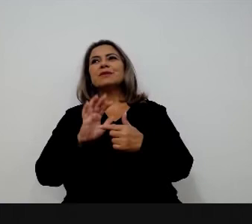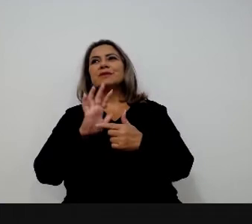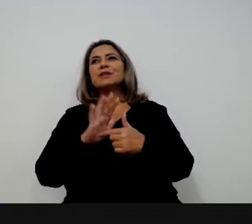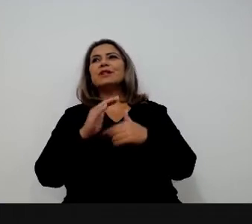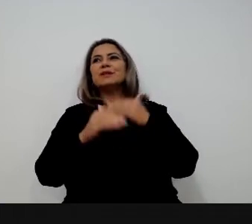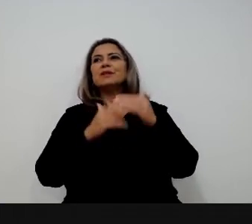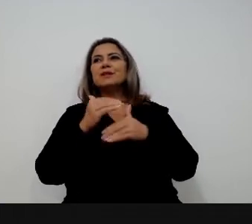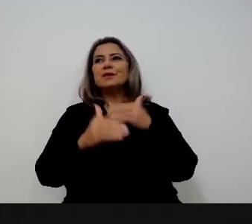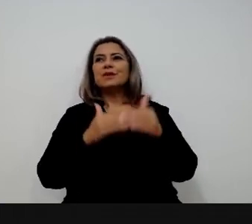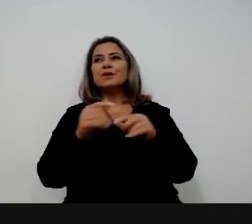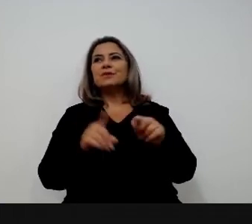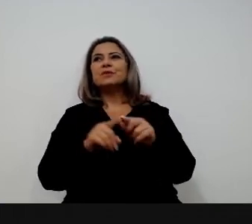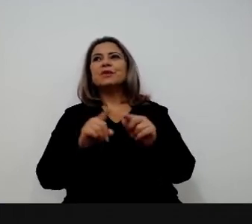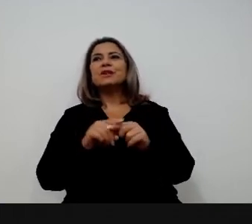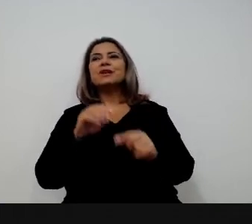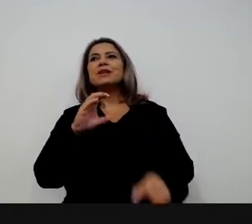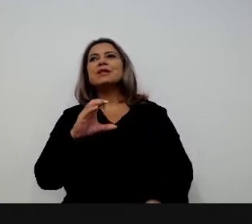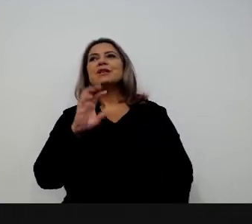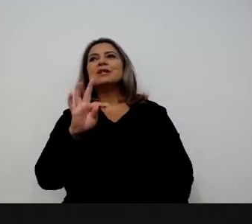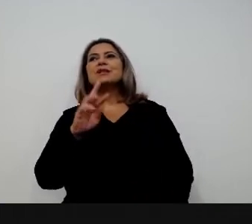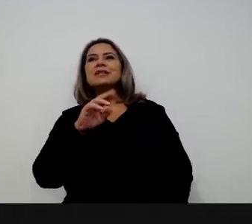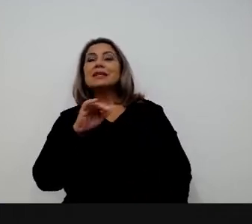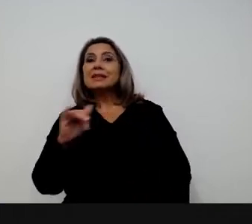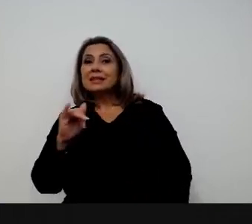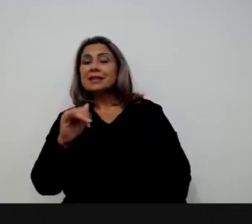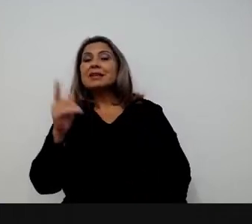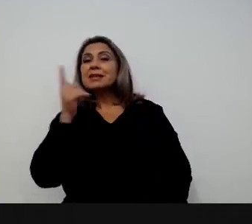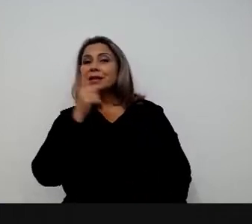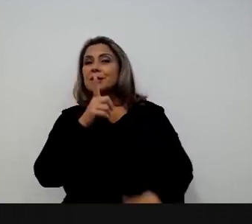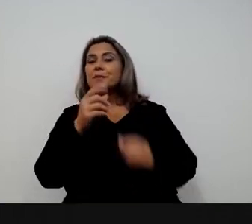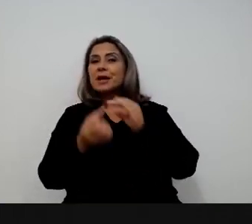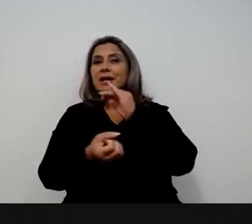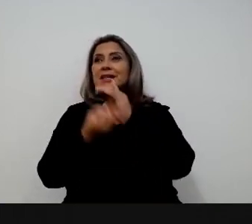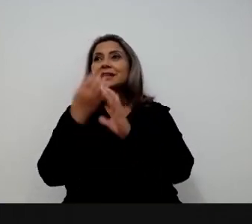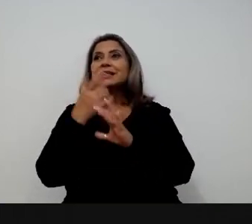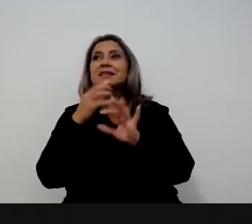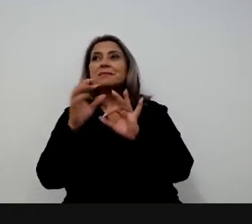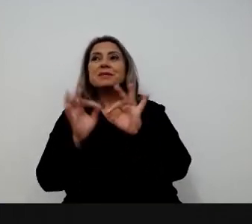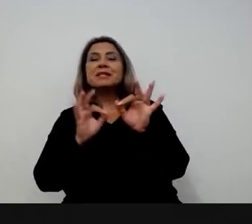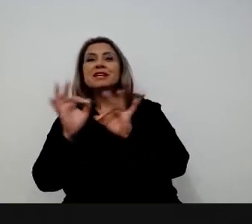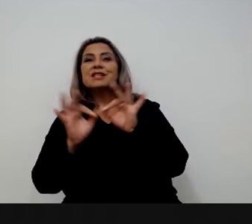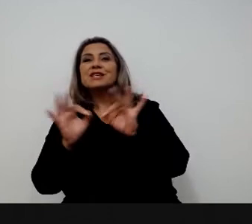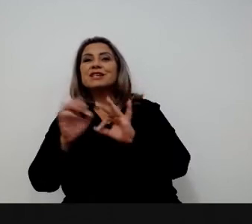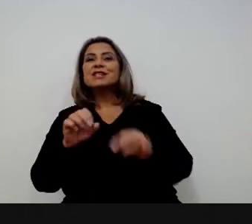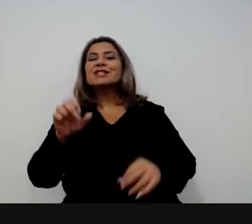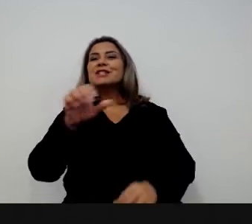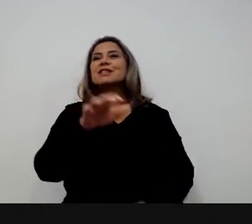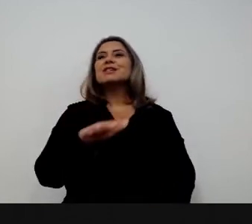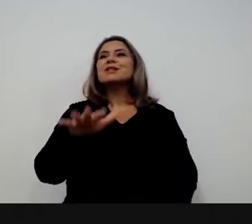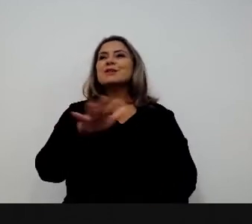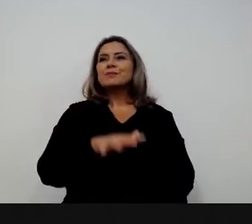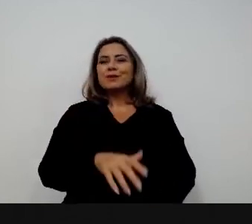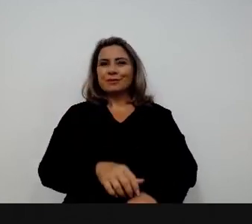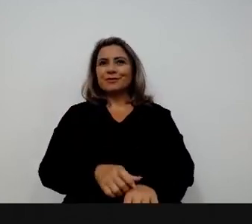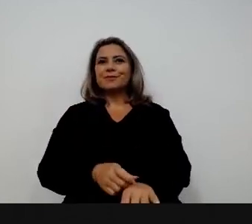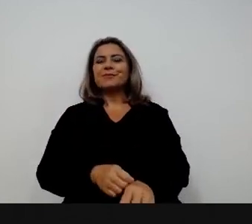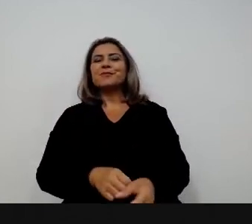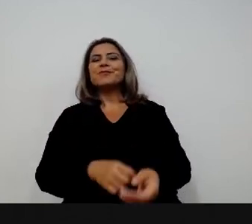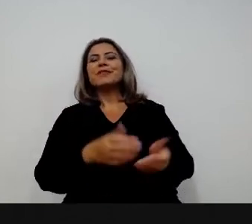a FINEP, com o MCTI, para que a gente crie ali uma espécie de um ambiente sandbox. Olha, a gente